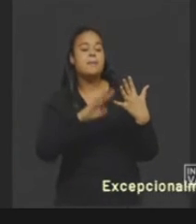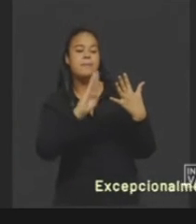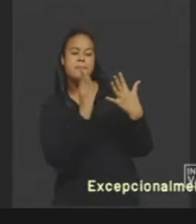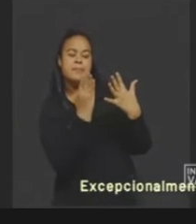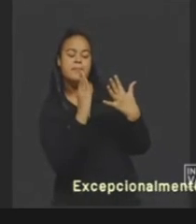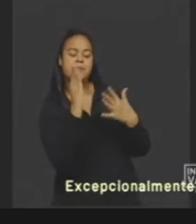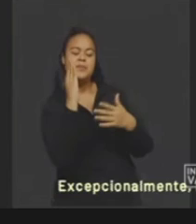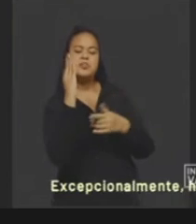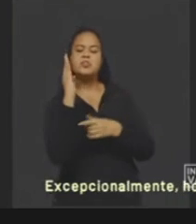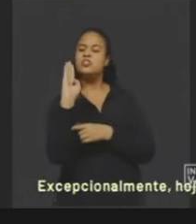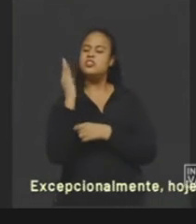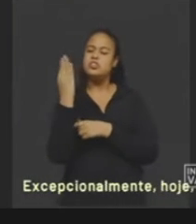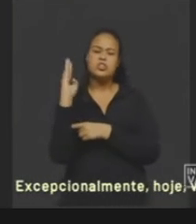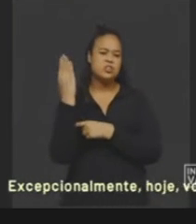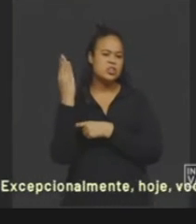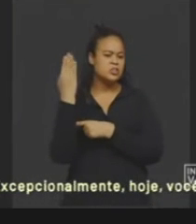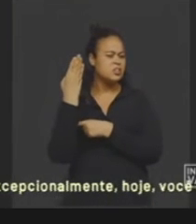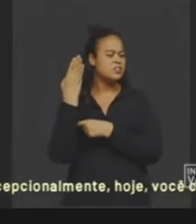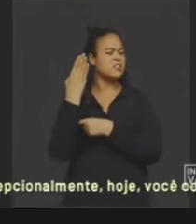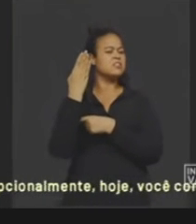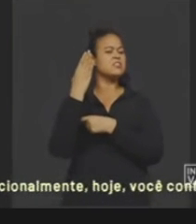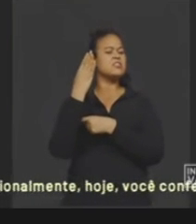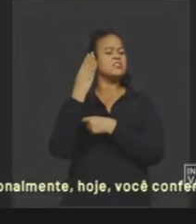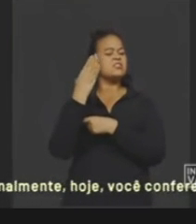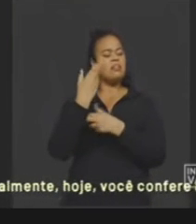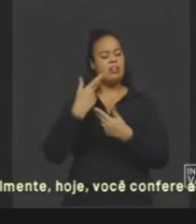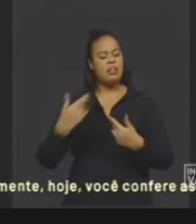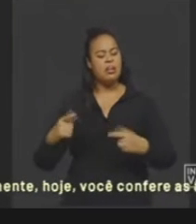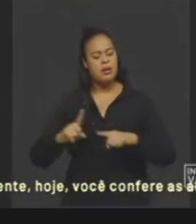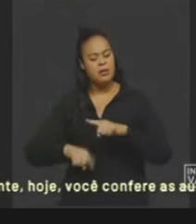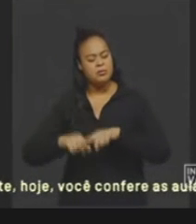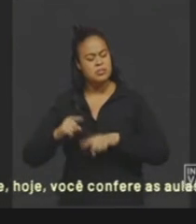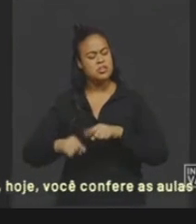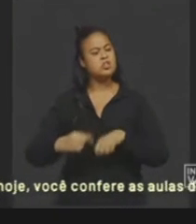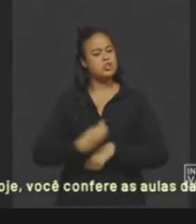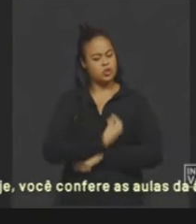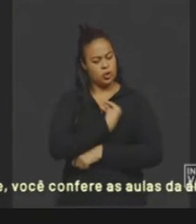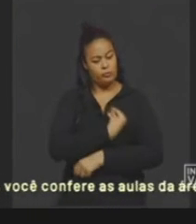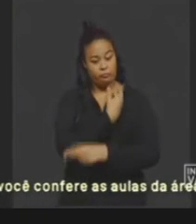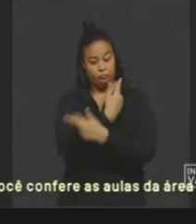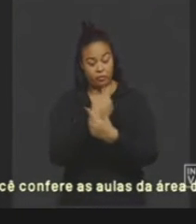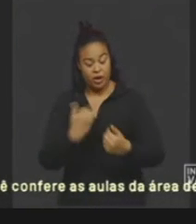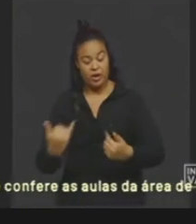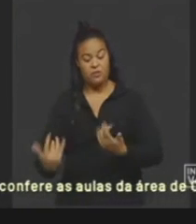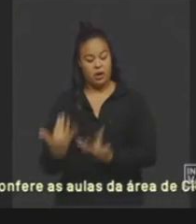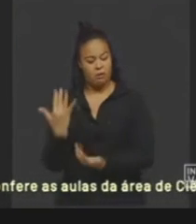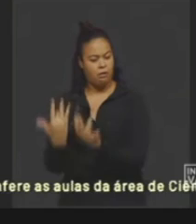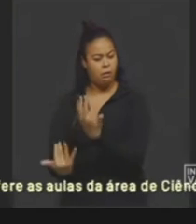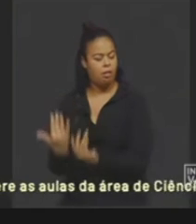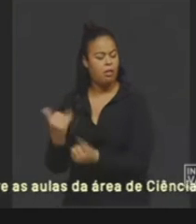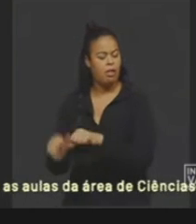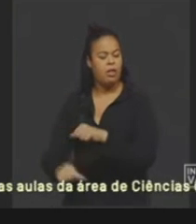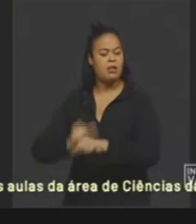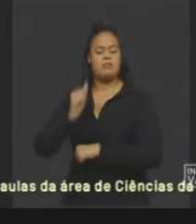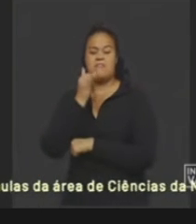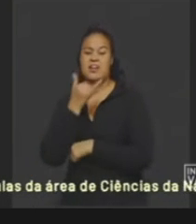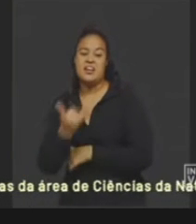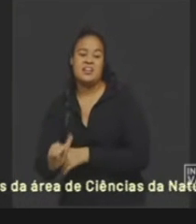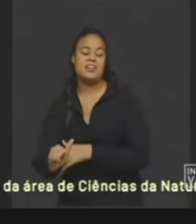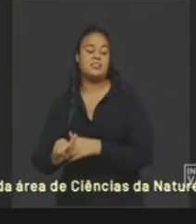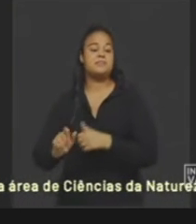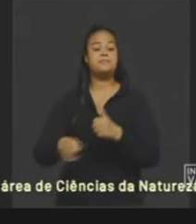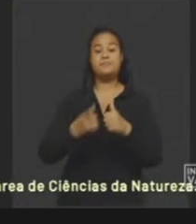troncos entre outros materiais originados de seres vivos que serão queimados para produzir energia e energia